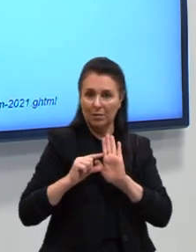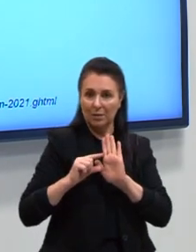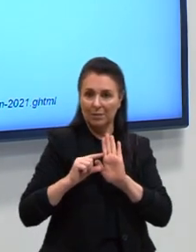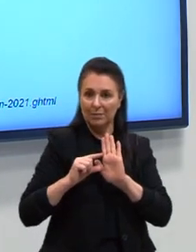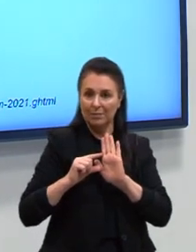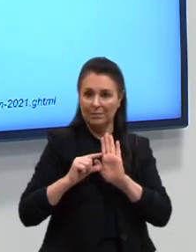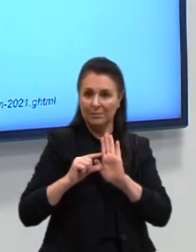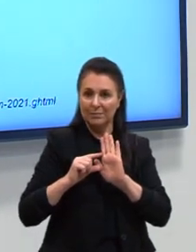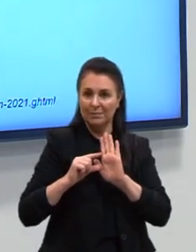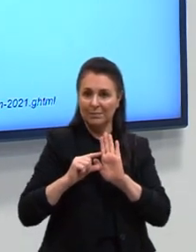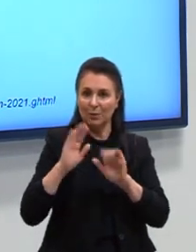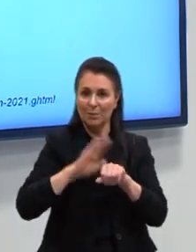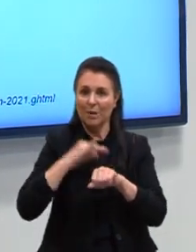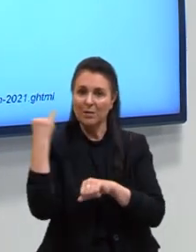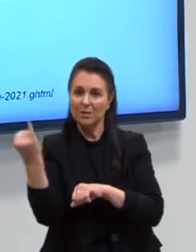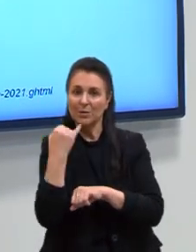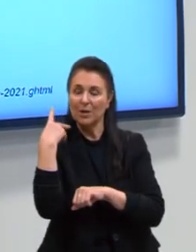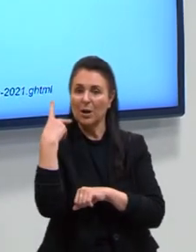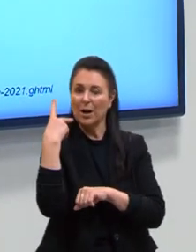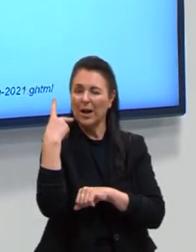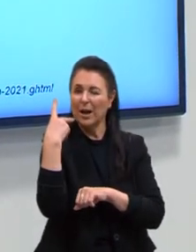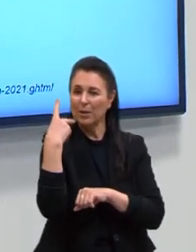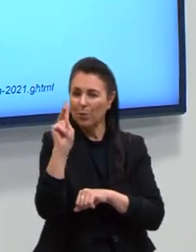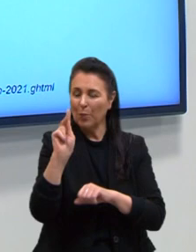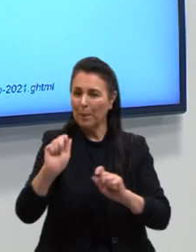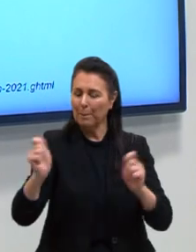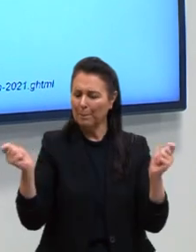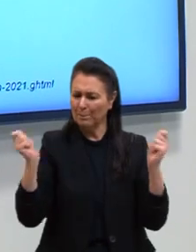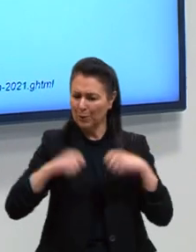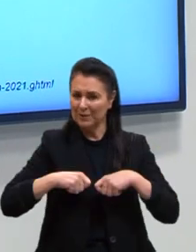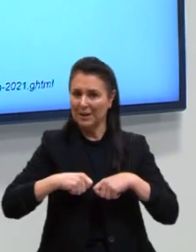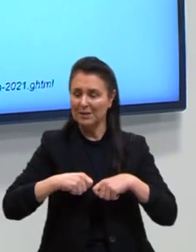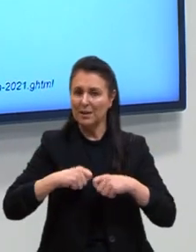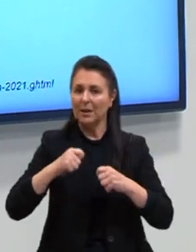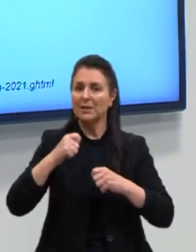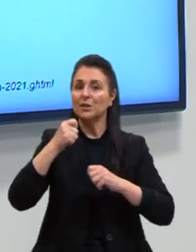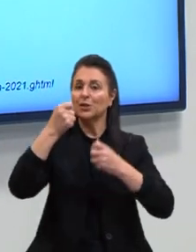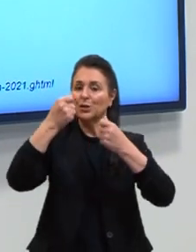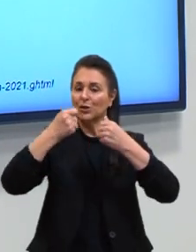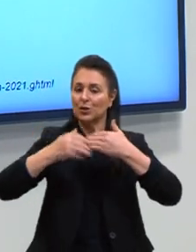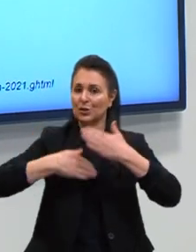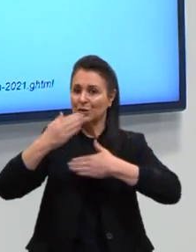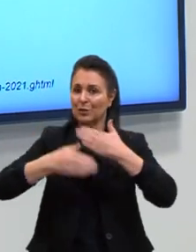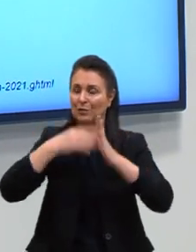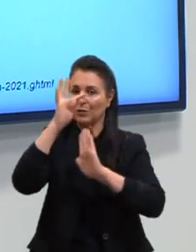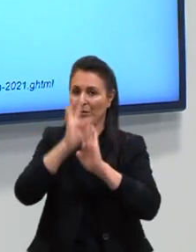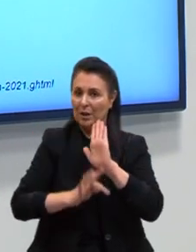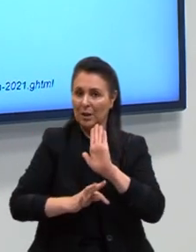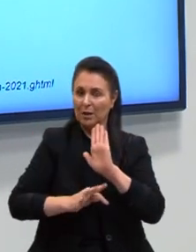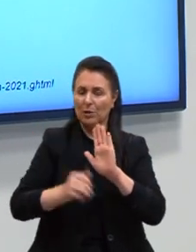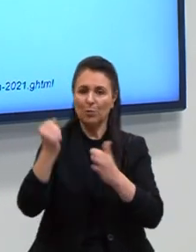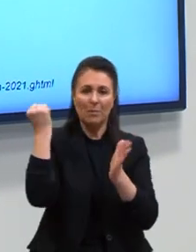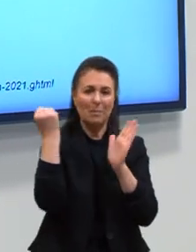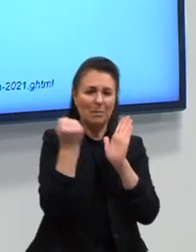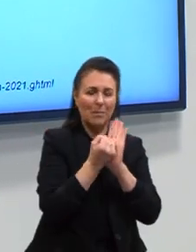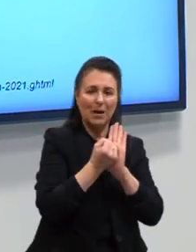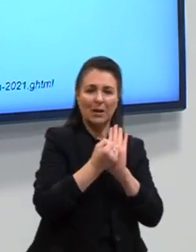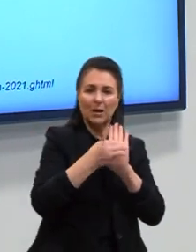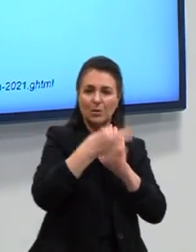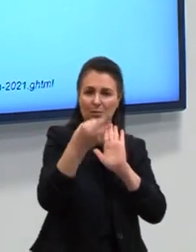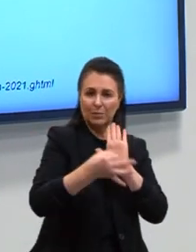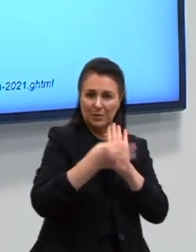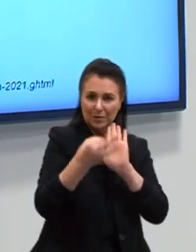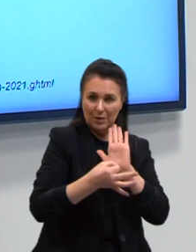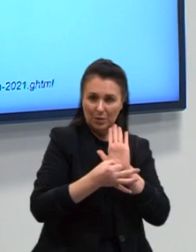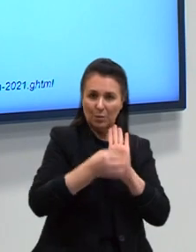vale é a tua potência de produzir esse texto deixando a tua marca de opinião, dissertar e argumentar